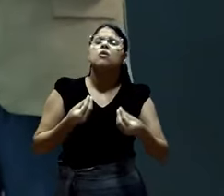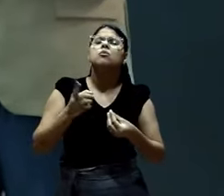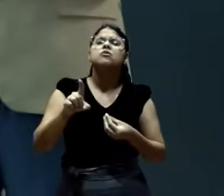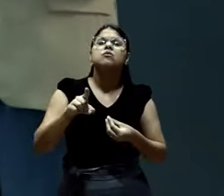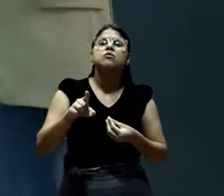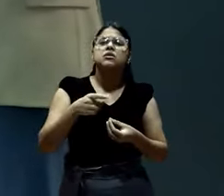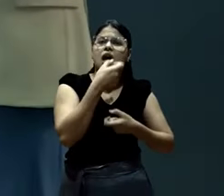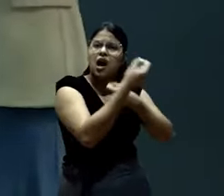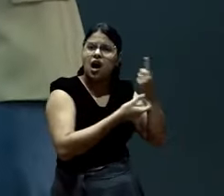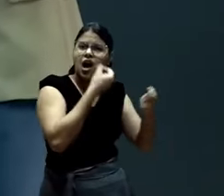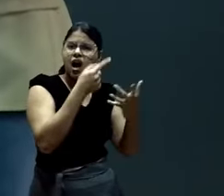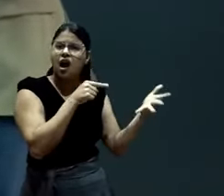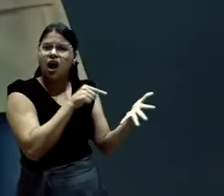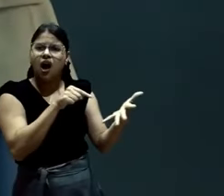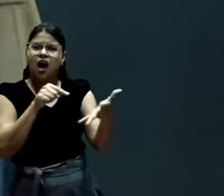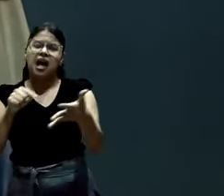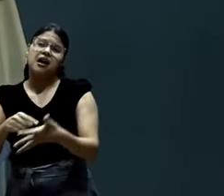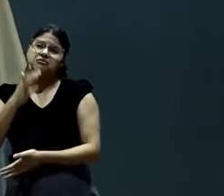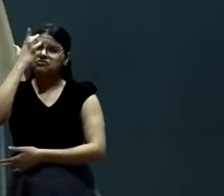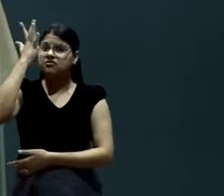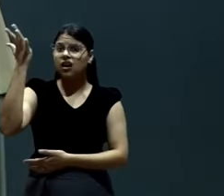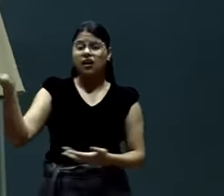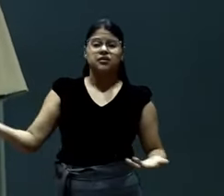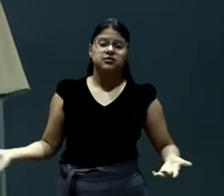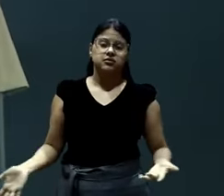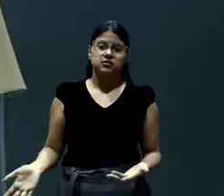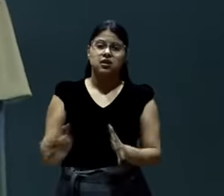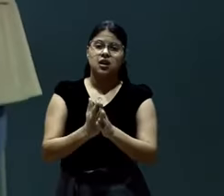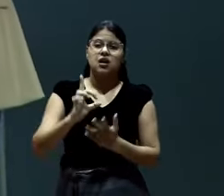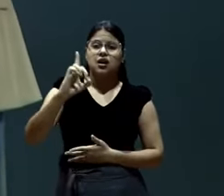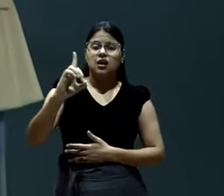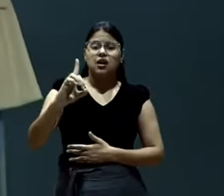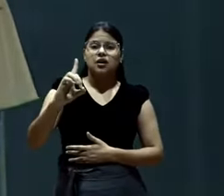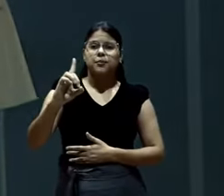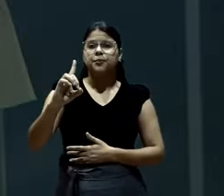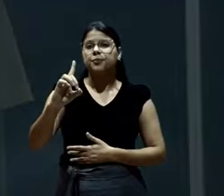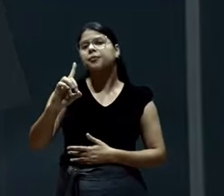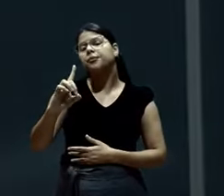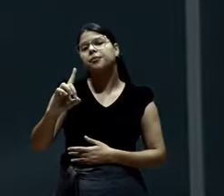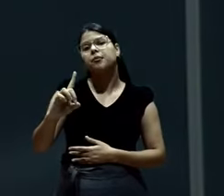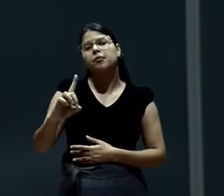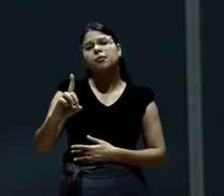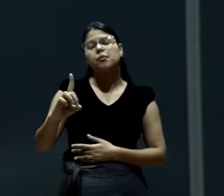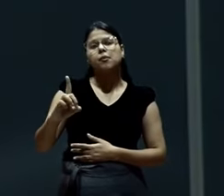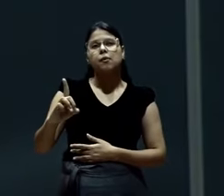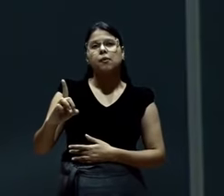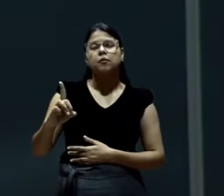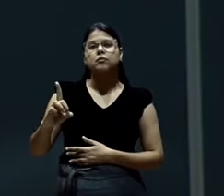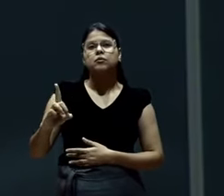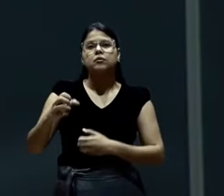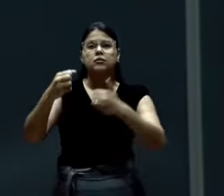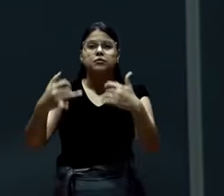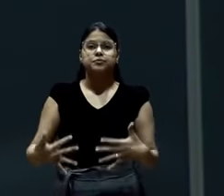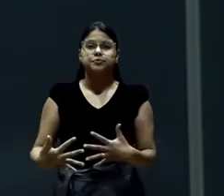Criticar. Matar. O texto que nós lemos. Do versículo 1. E vamos voltar nele. Vai nos dizer